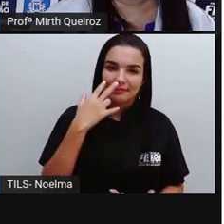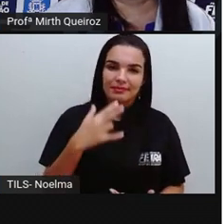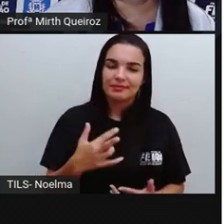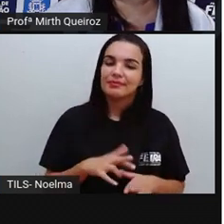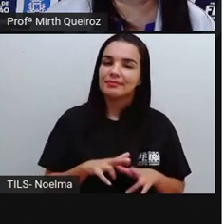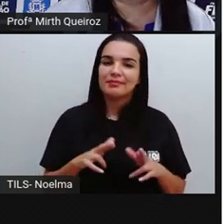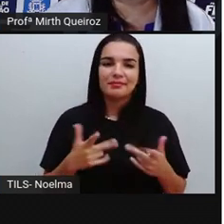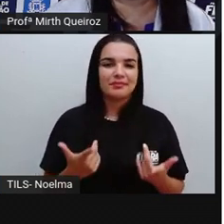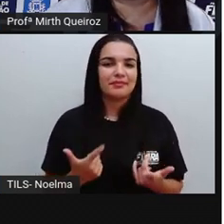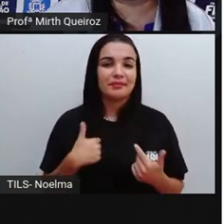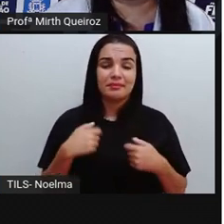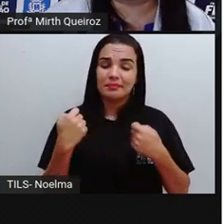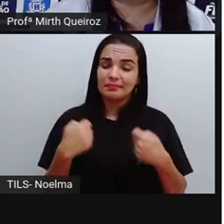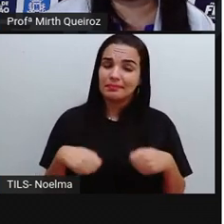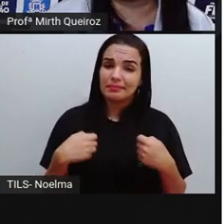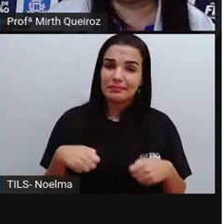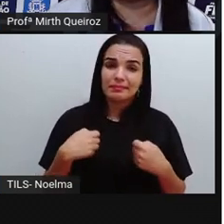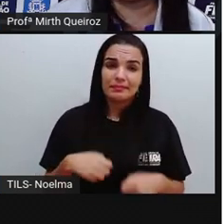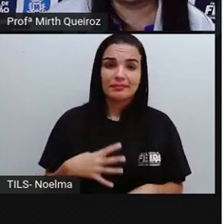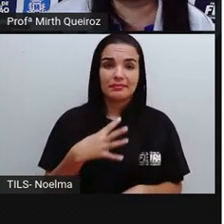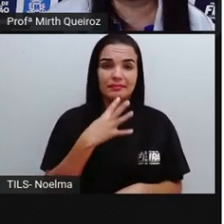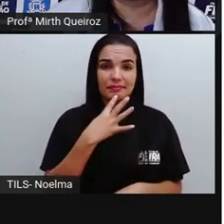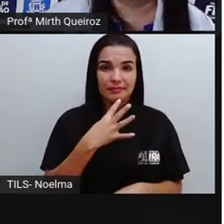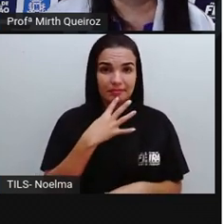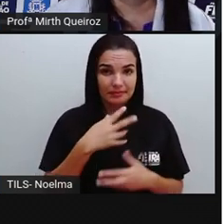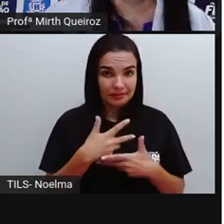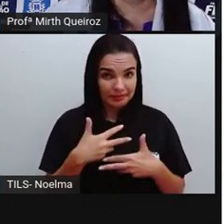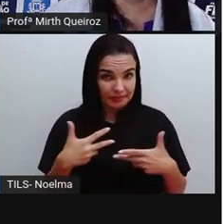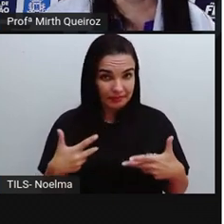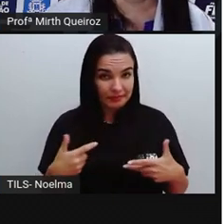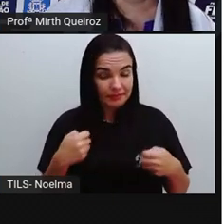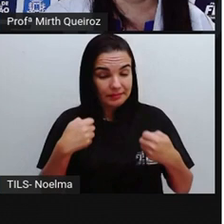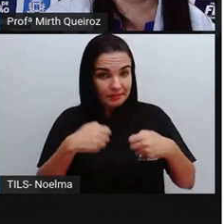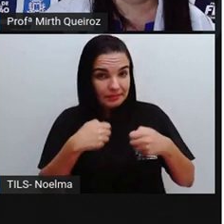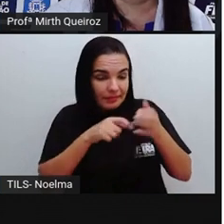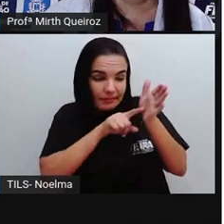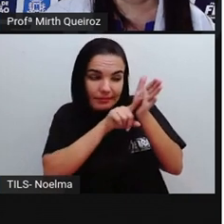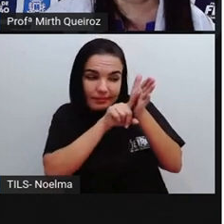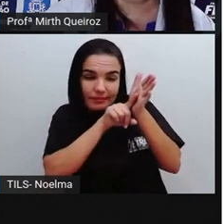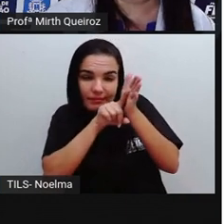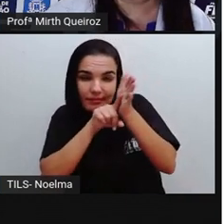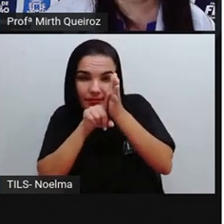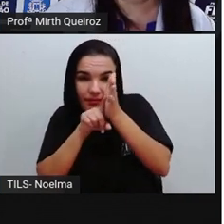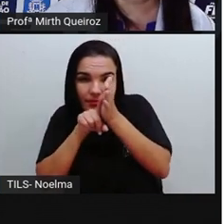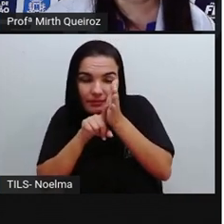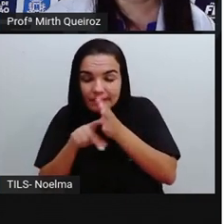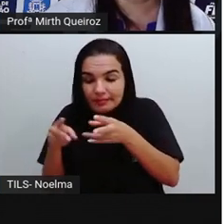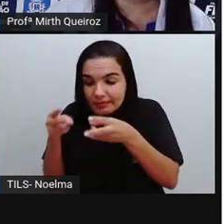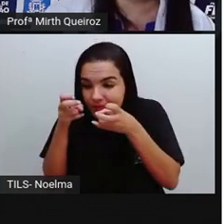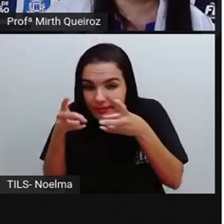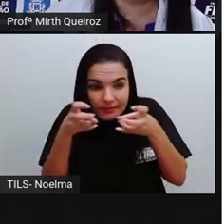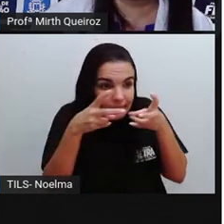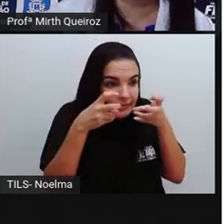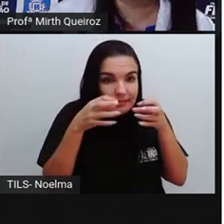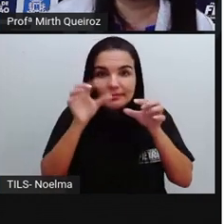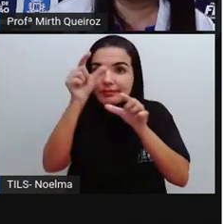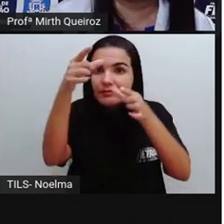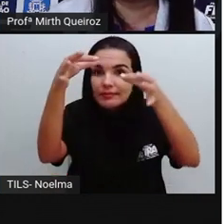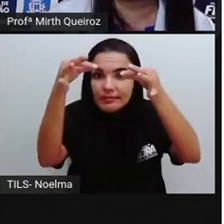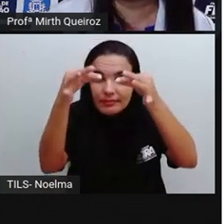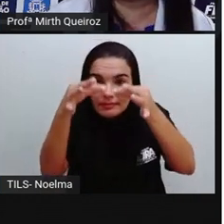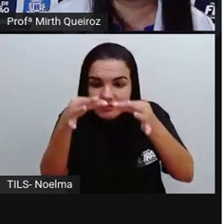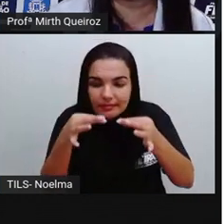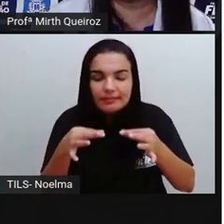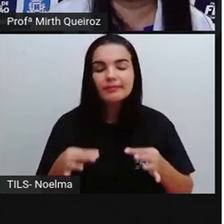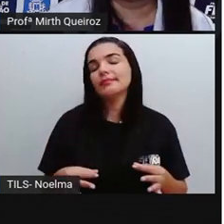Eu preciso, para conhecer o objeto, analisar ele observando todos os pontos de